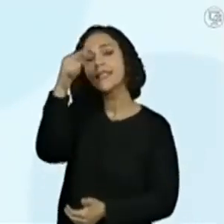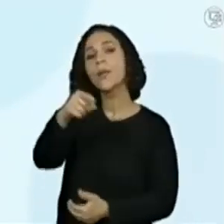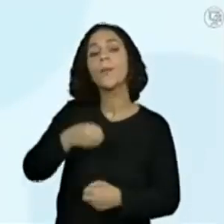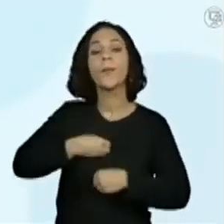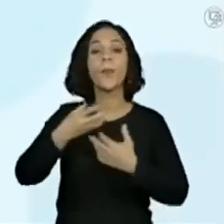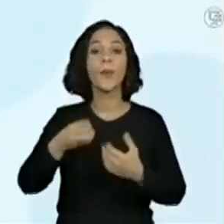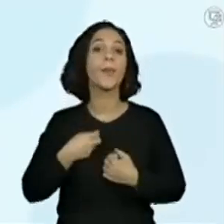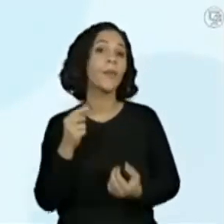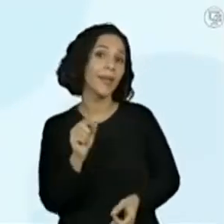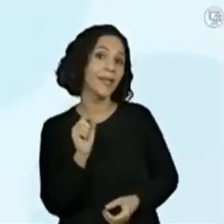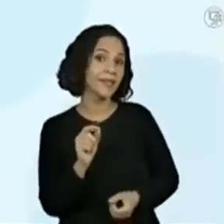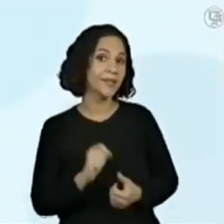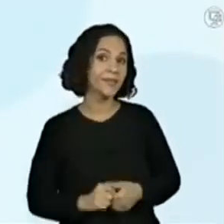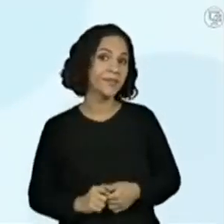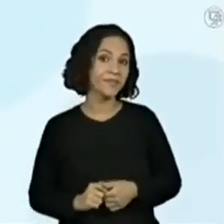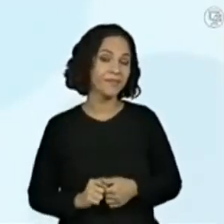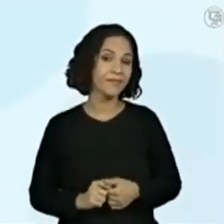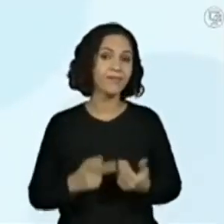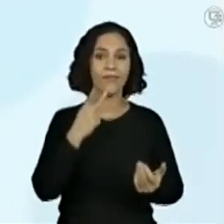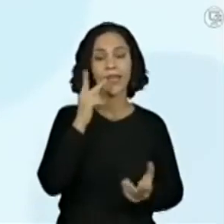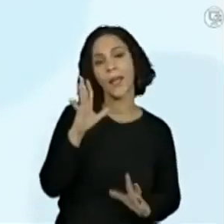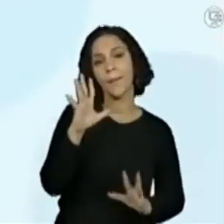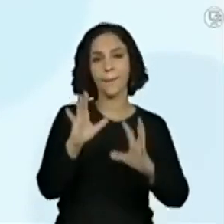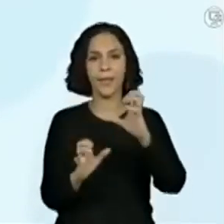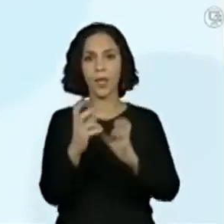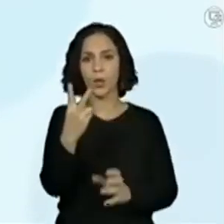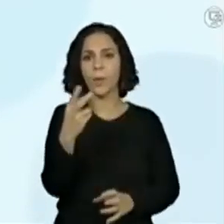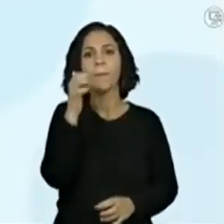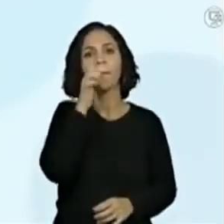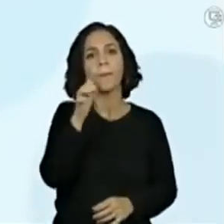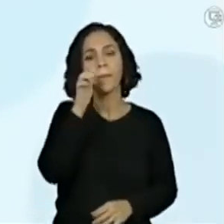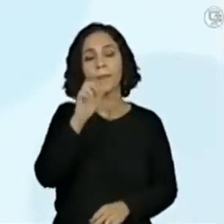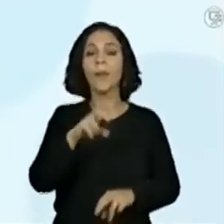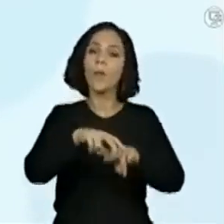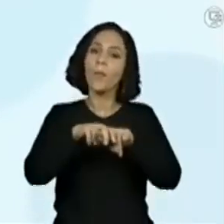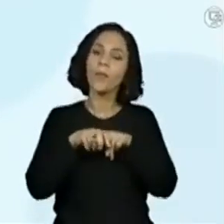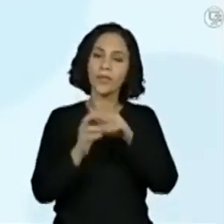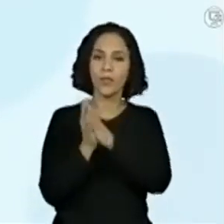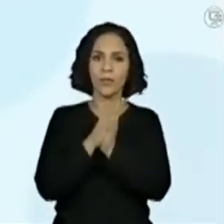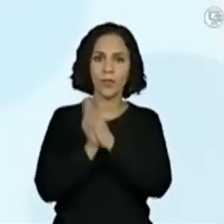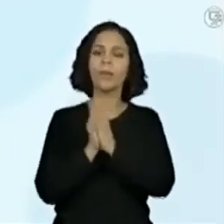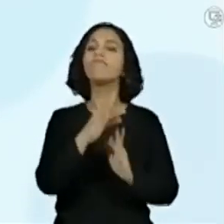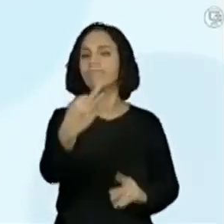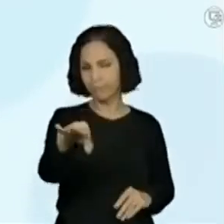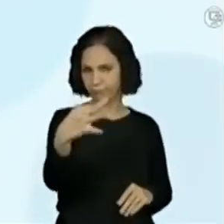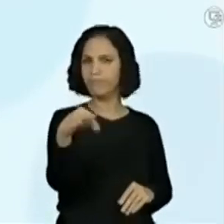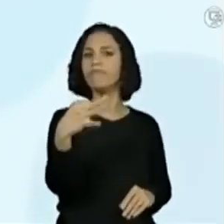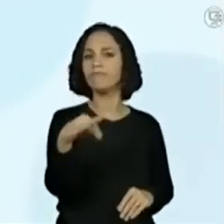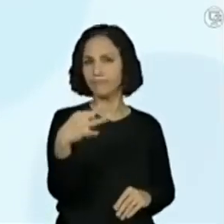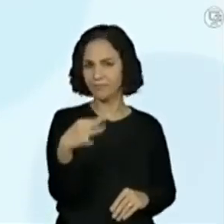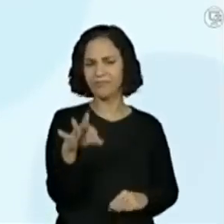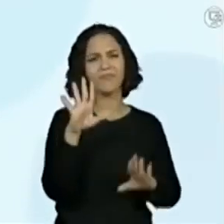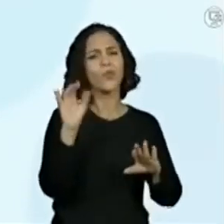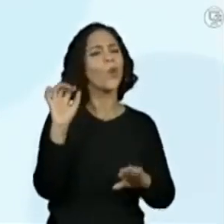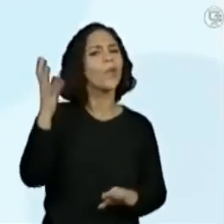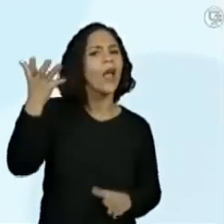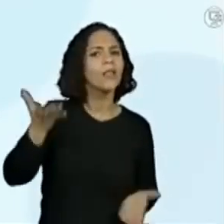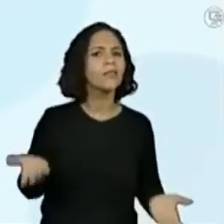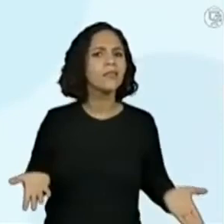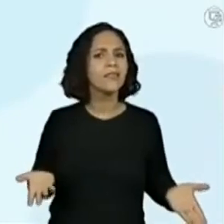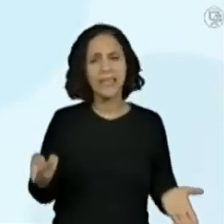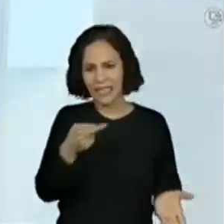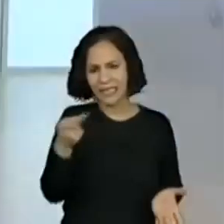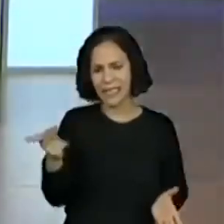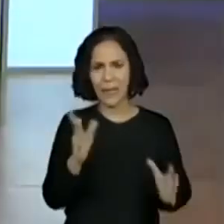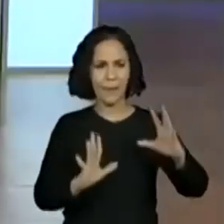Ah, ó, tem gente que já colocou, que fala da briga de duas meninas por conta de uma boneca. Isso mesmo. E o que acontece? As